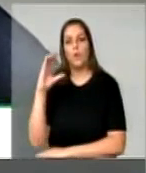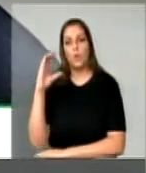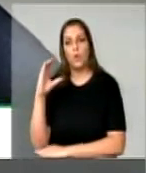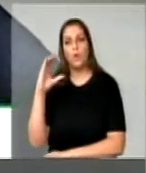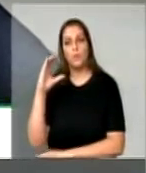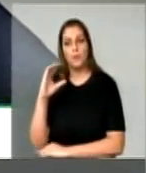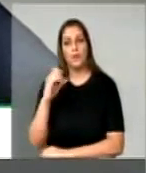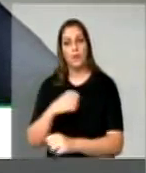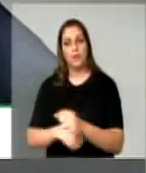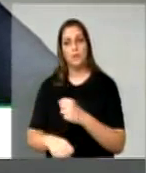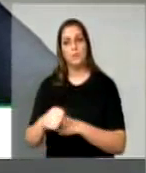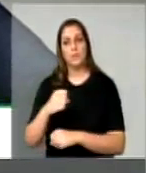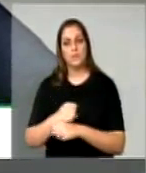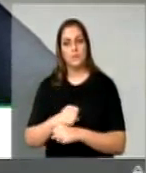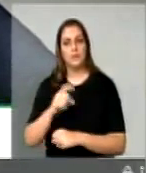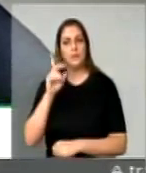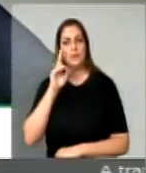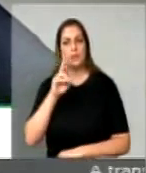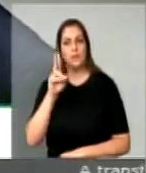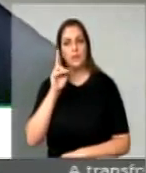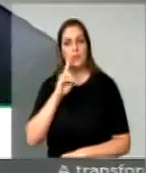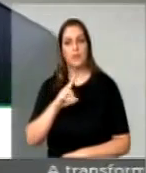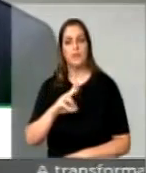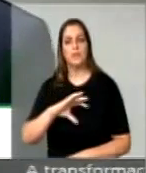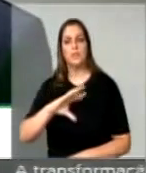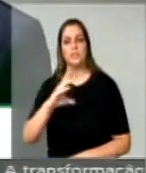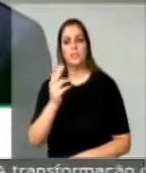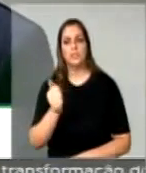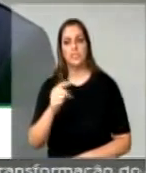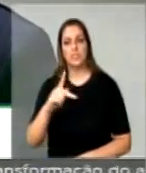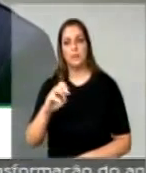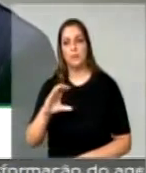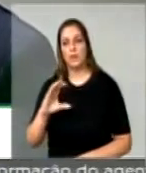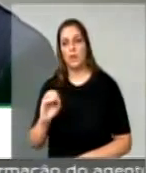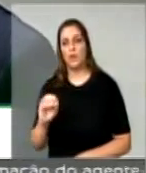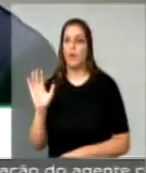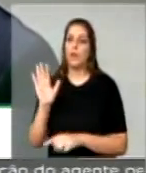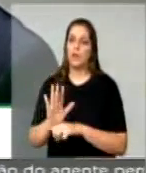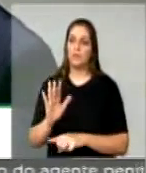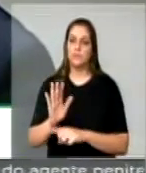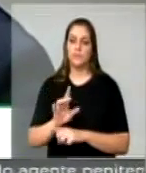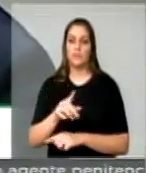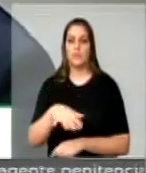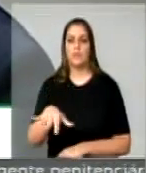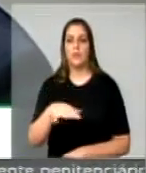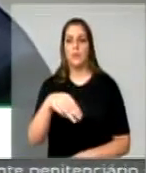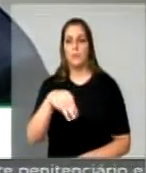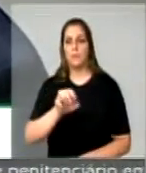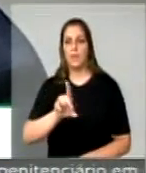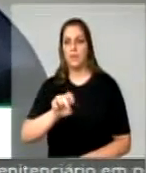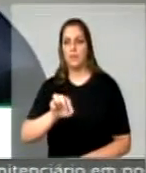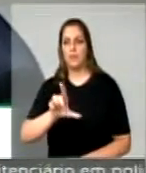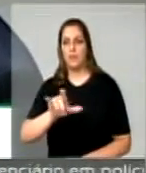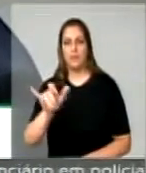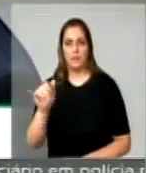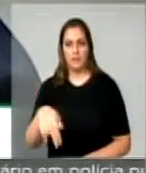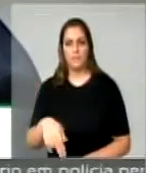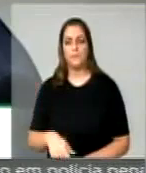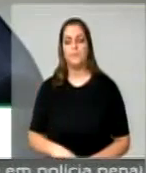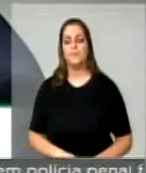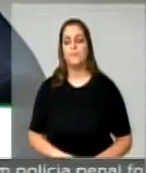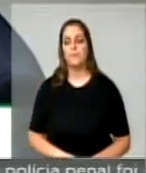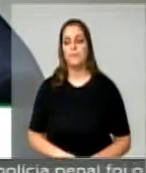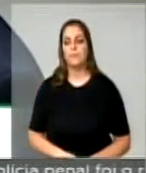o ano passado na tragédia da Chapecoense lá em Medellín. E esse final de semana, a cidade de